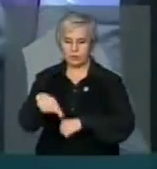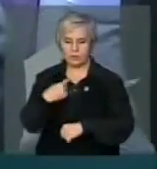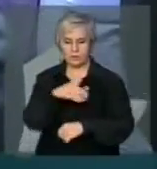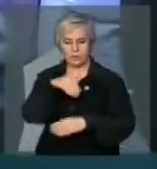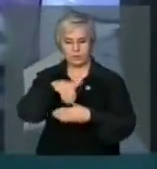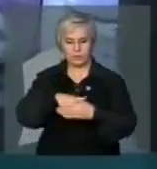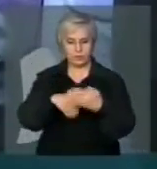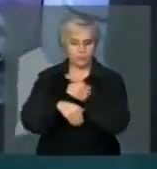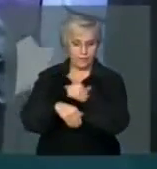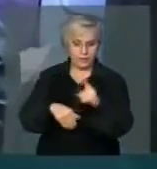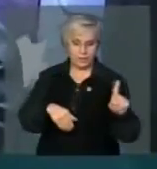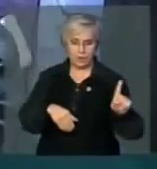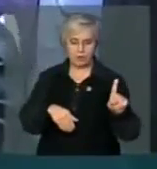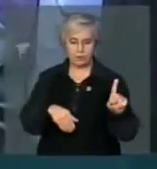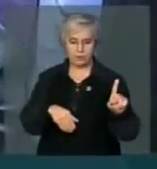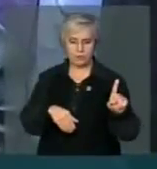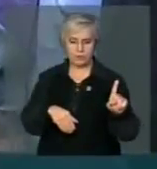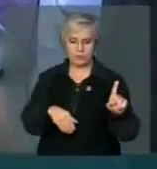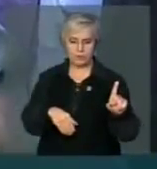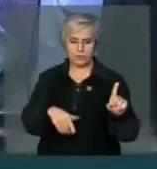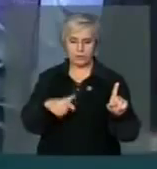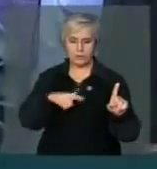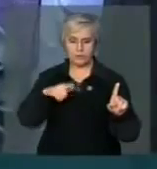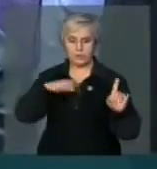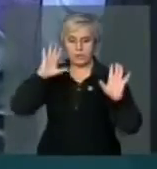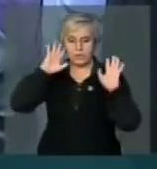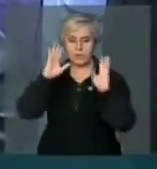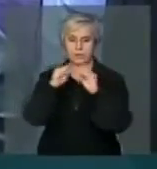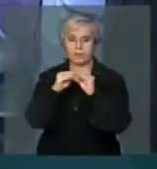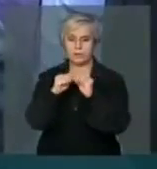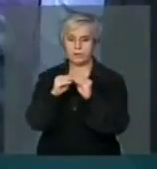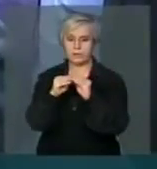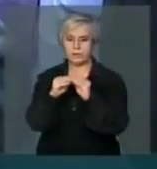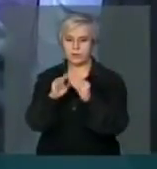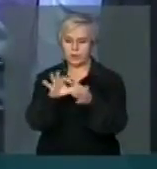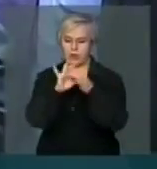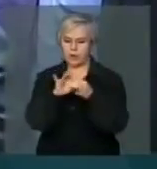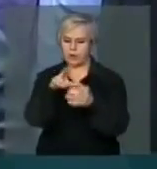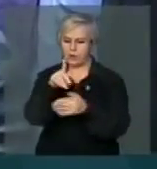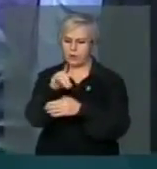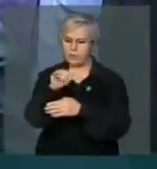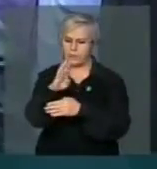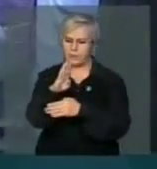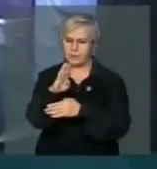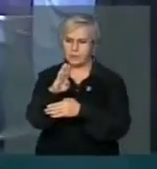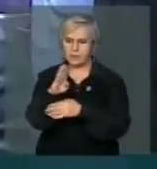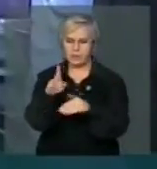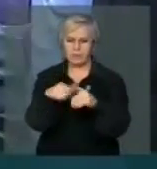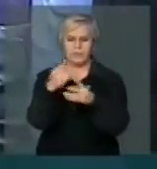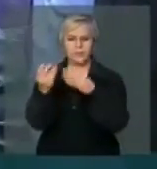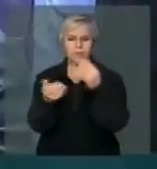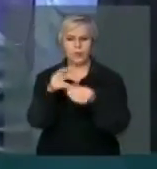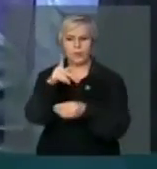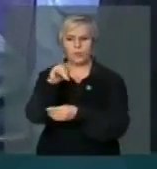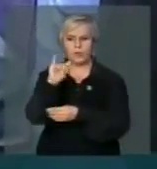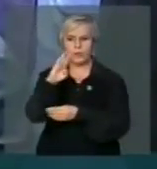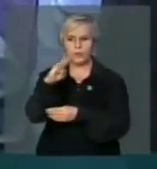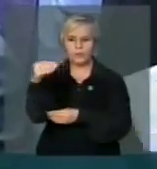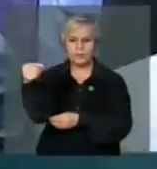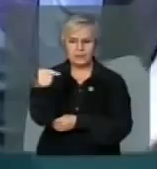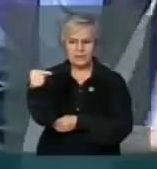voto não obedece a seguinte compreensão, atrelar o PIB com um PIB negativo que está se